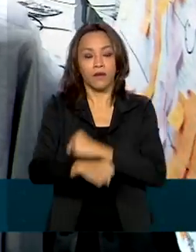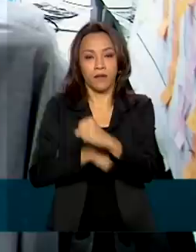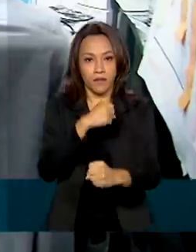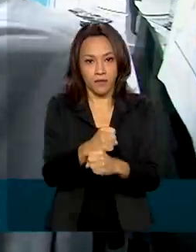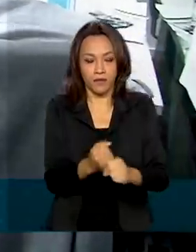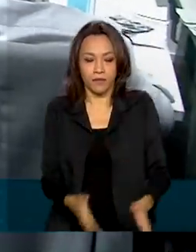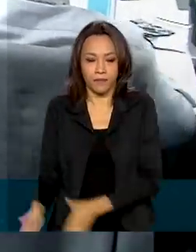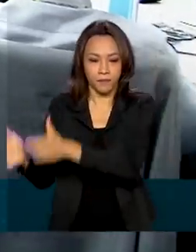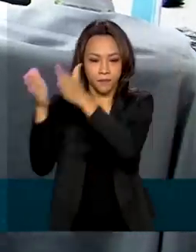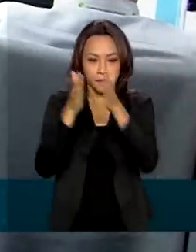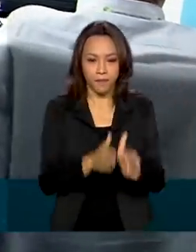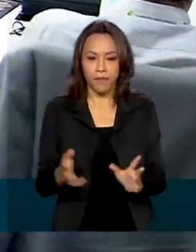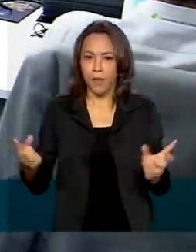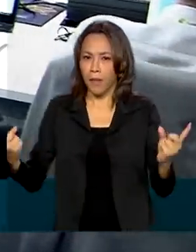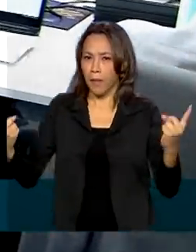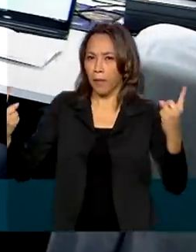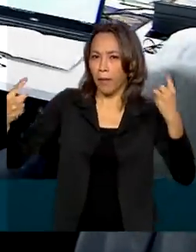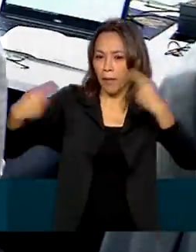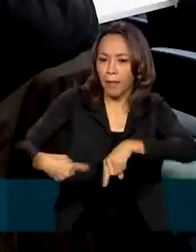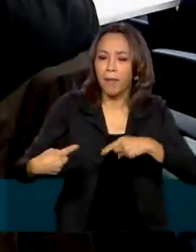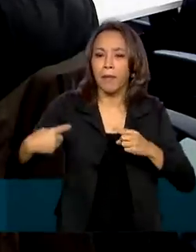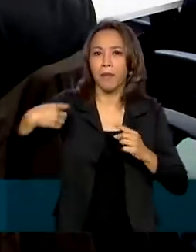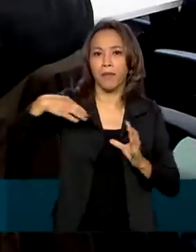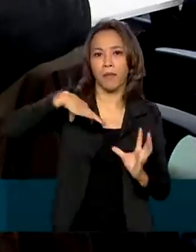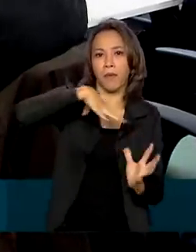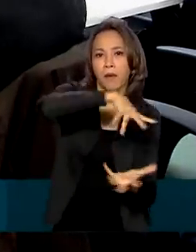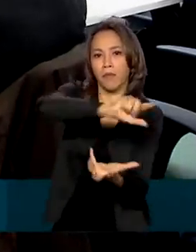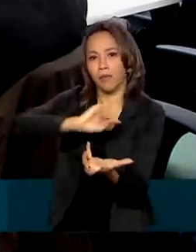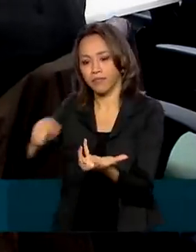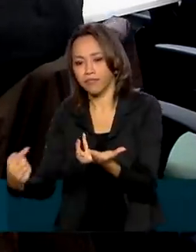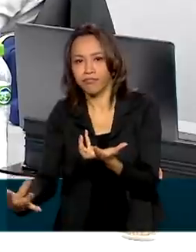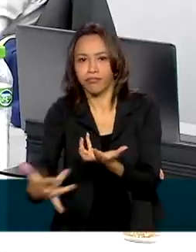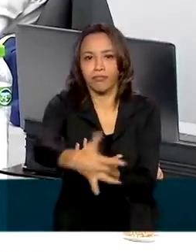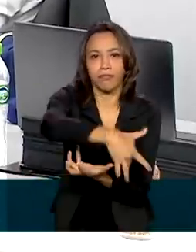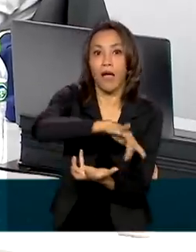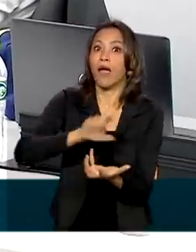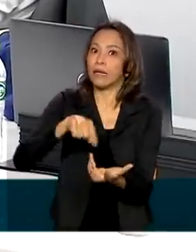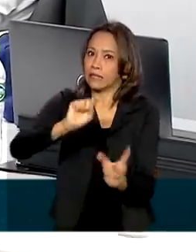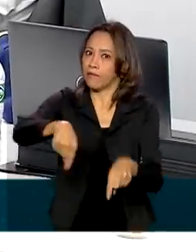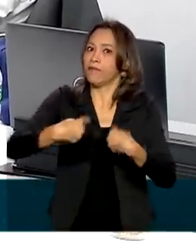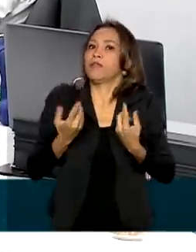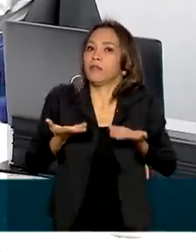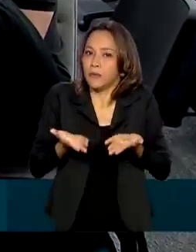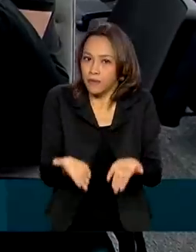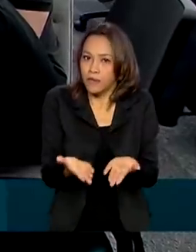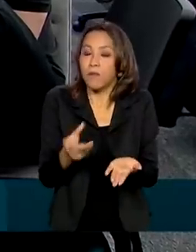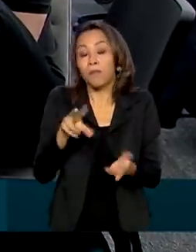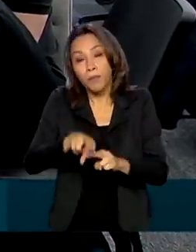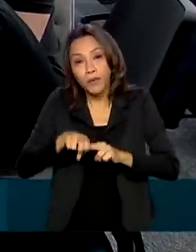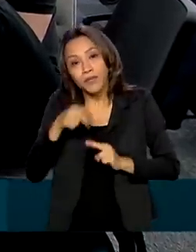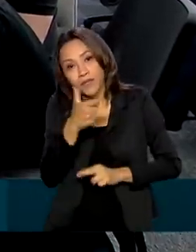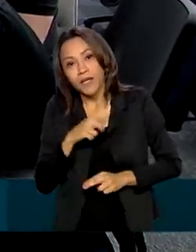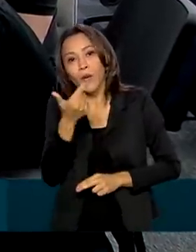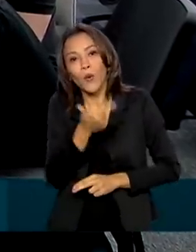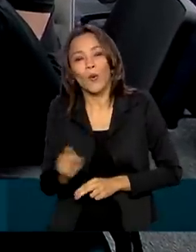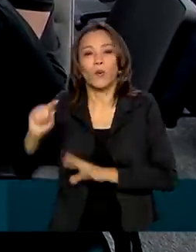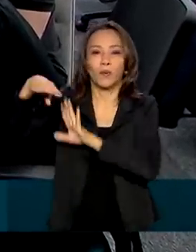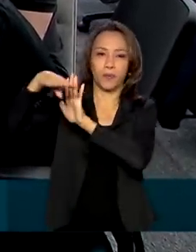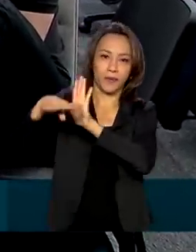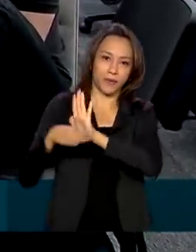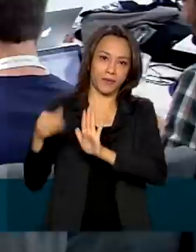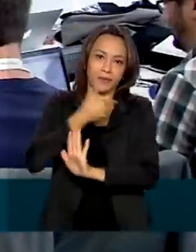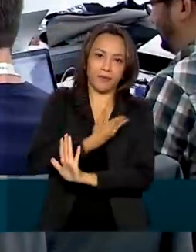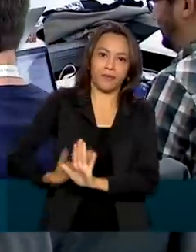concorrência globalizada é um dos desafios e, para isso, existe um outro programa também do governo